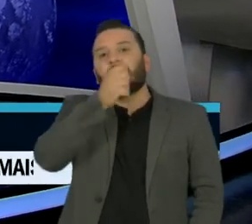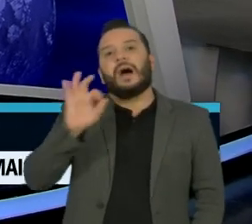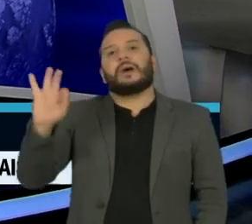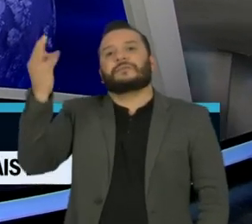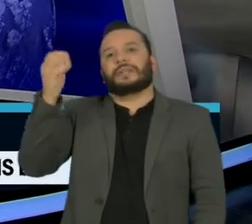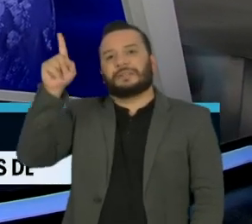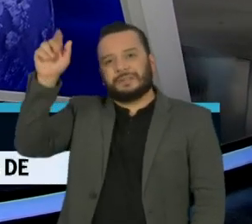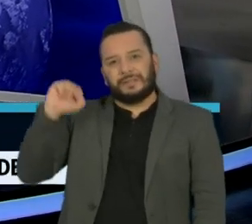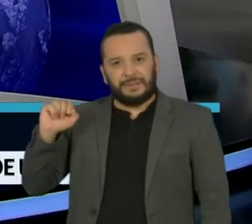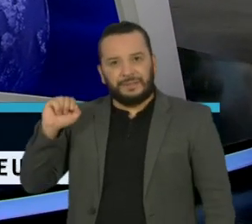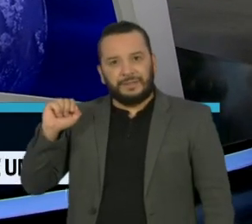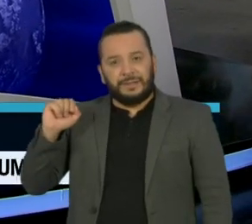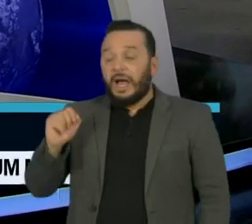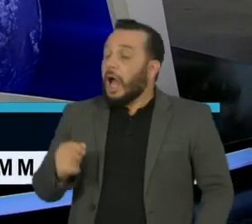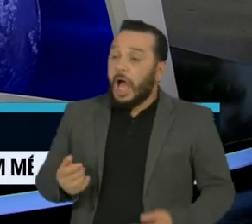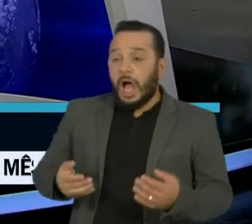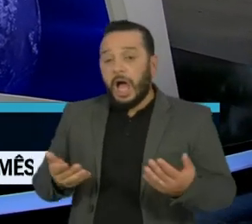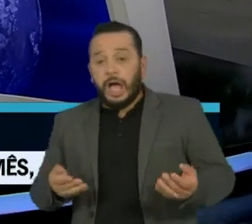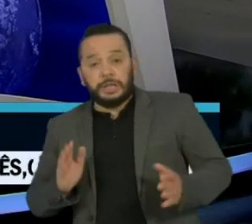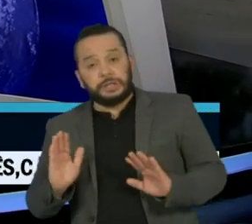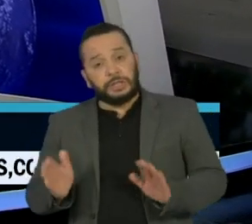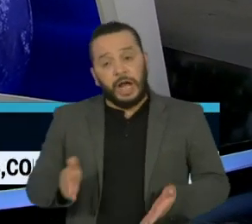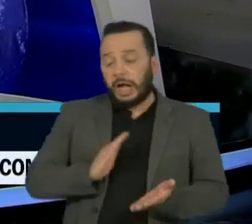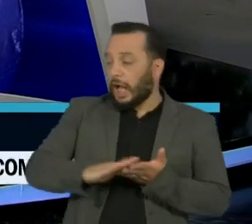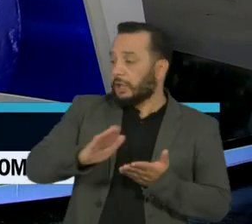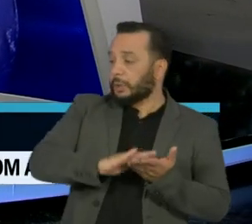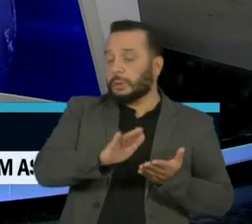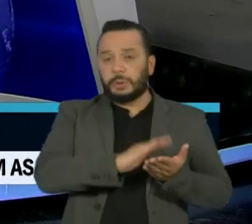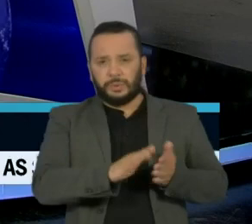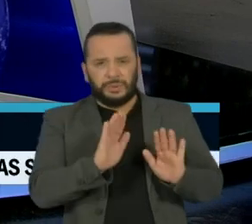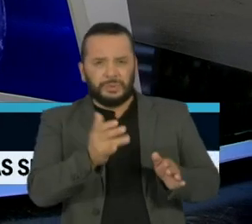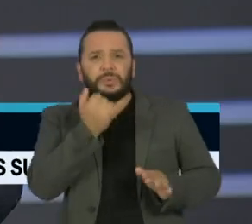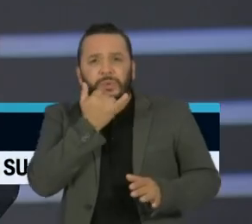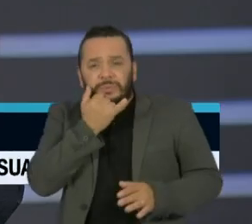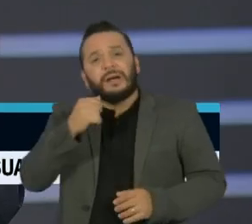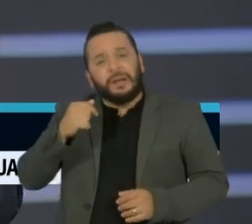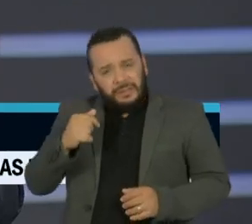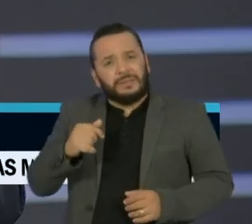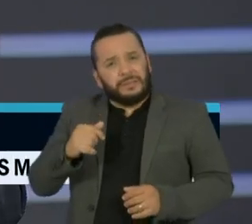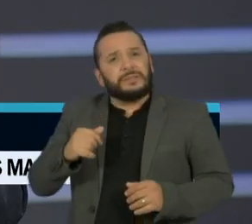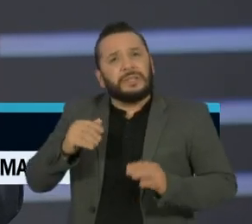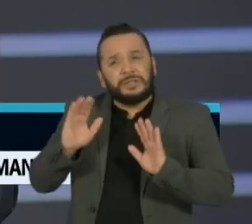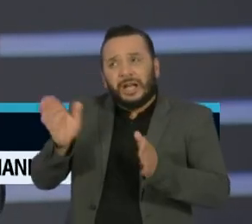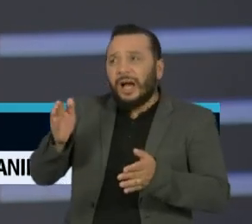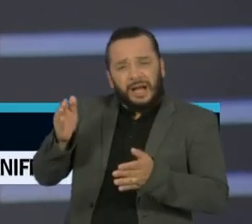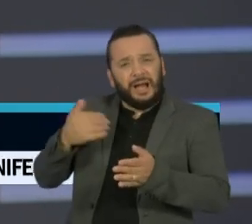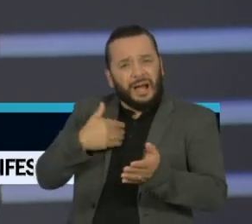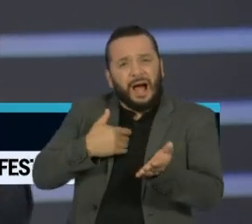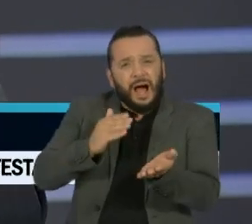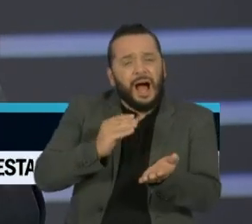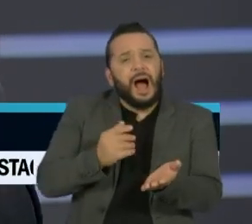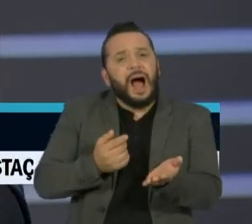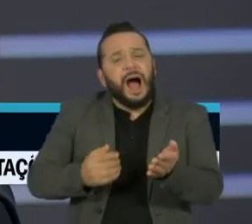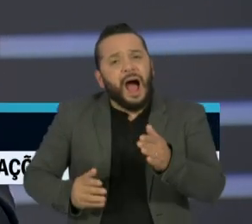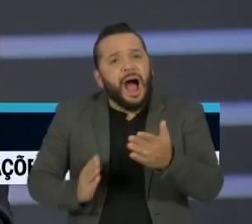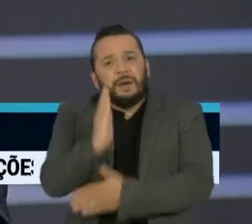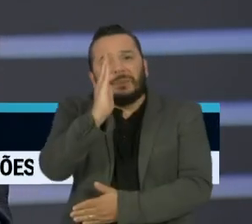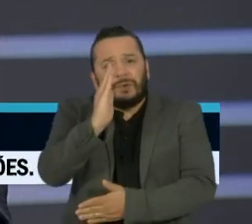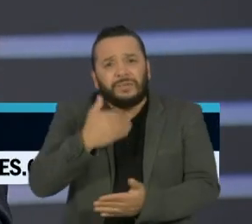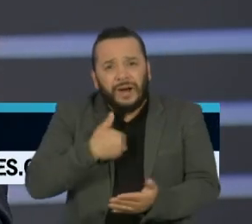restringidos porque, olha, já foi aprovado o orçamento paralelo. Agora, nós temos que injetar esses recursos na iniciativa